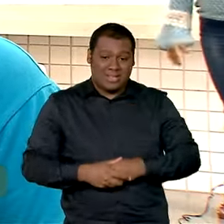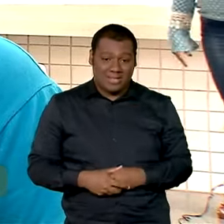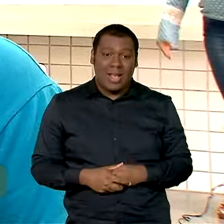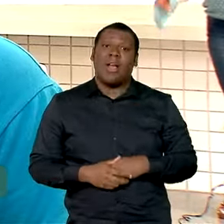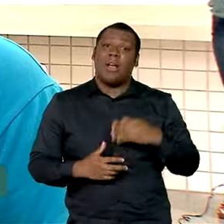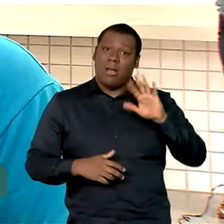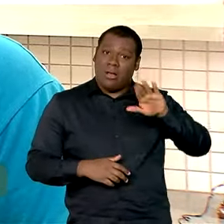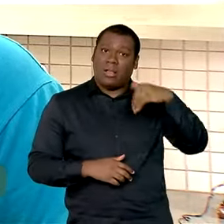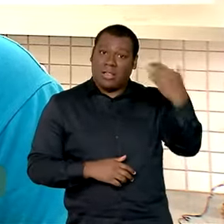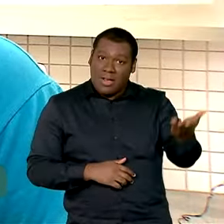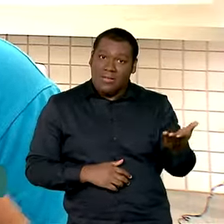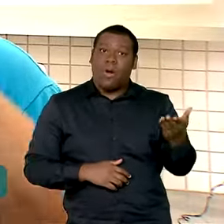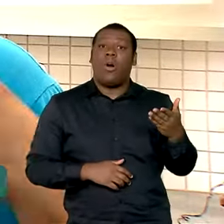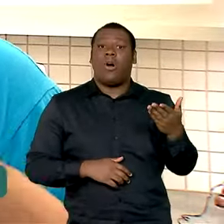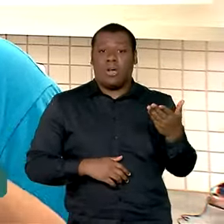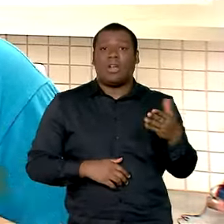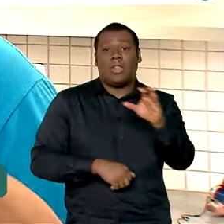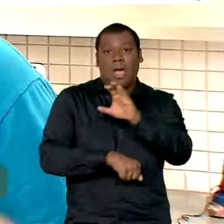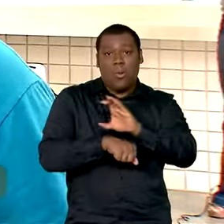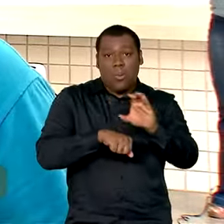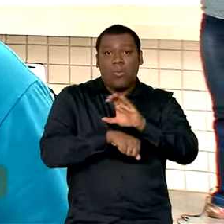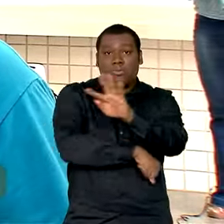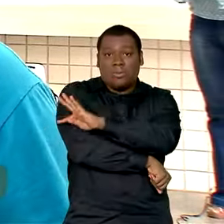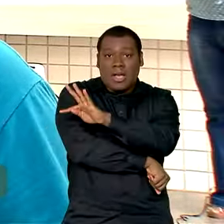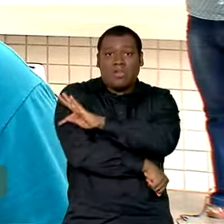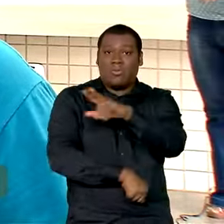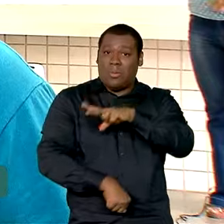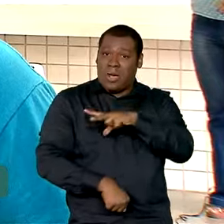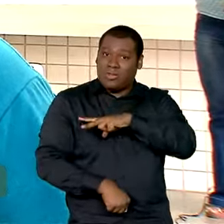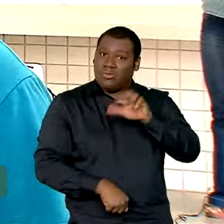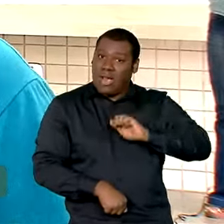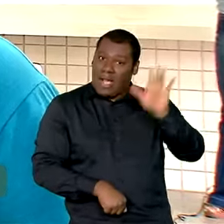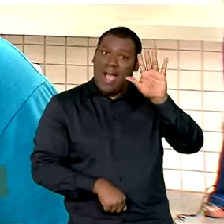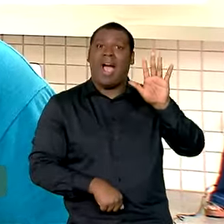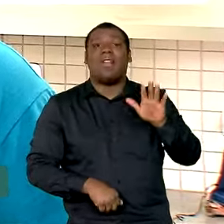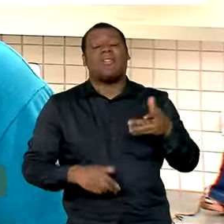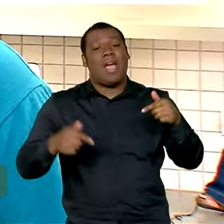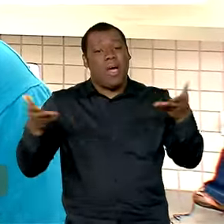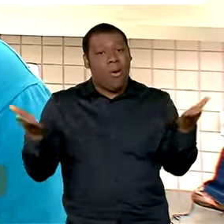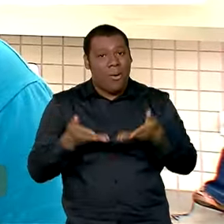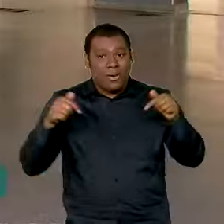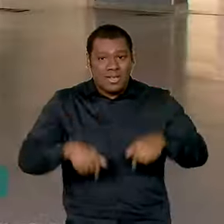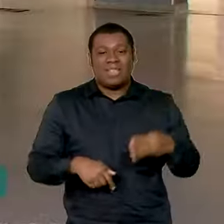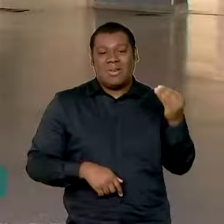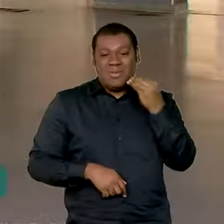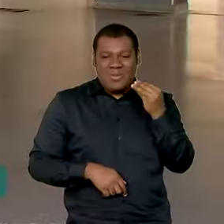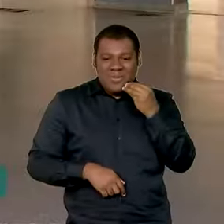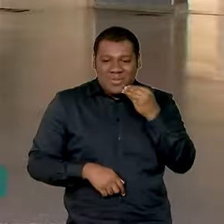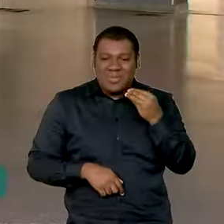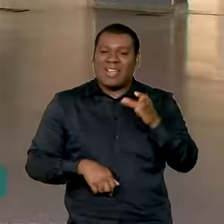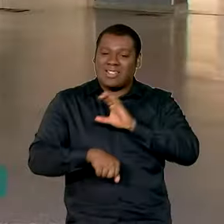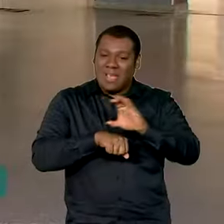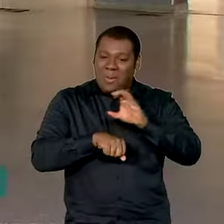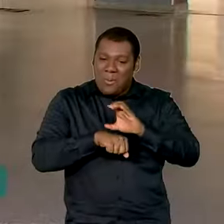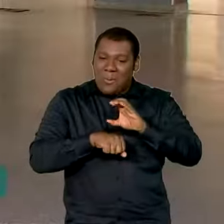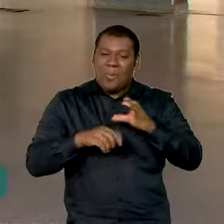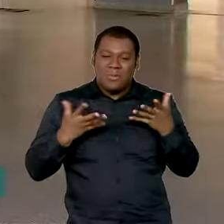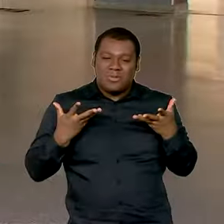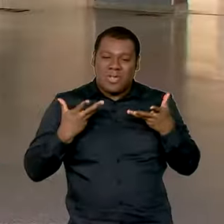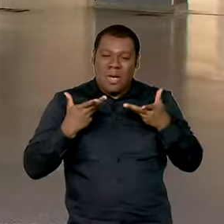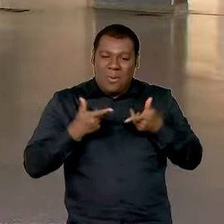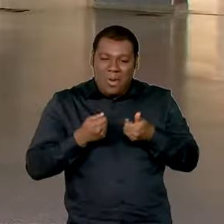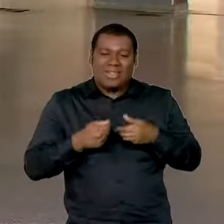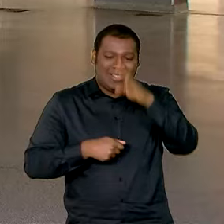teria condições de pagar. Então, assim, abriu a minha mente que eu não posso parar por aqui, que eu vou seguir, vou prosseguir. As entregas do ano passado